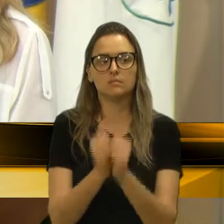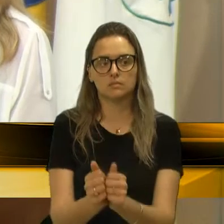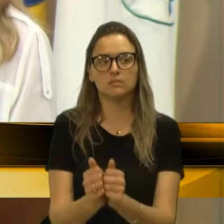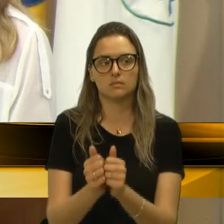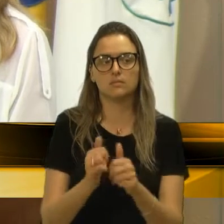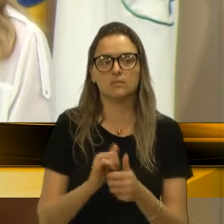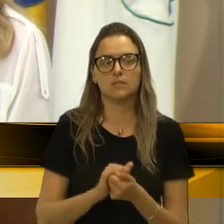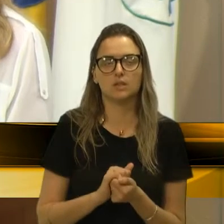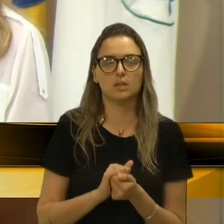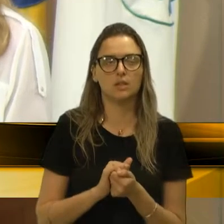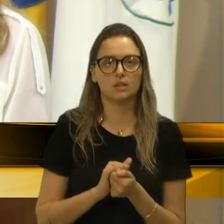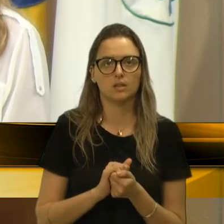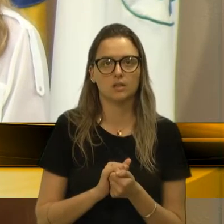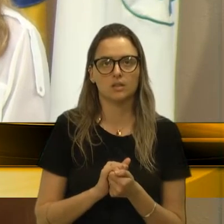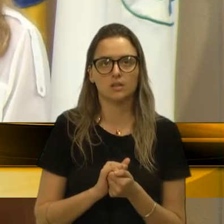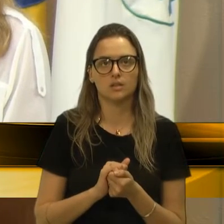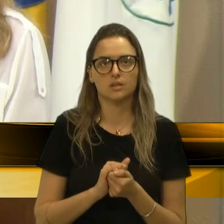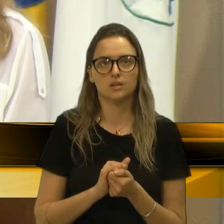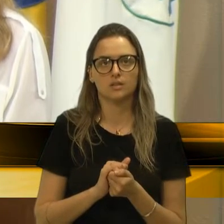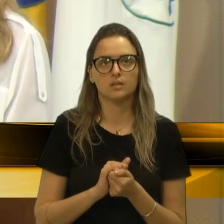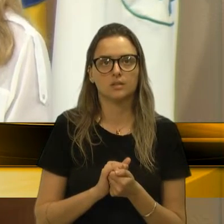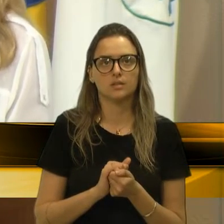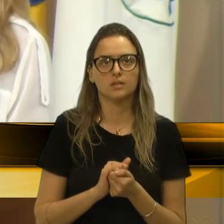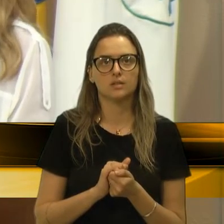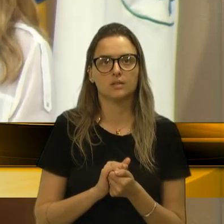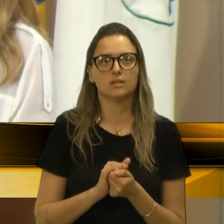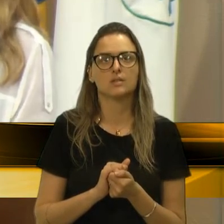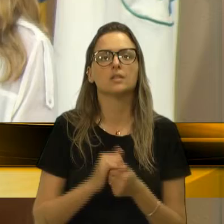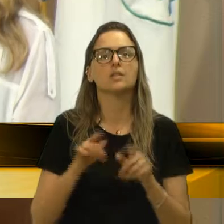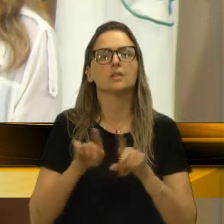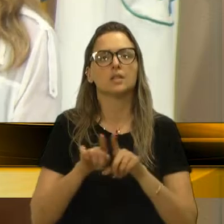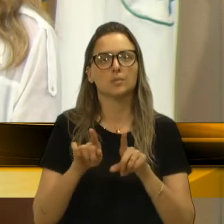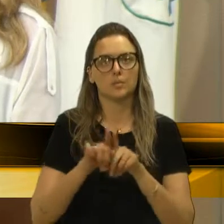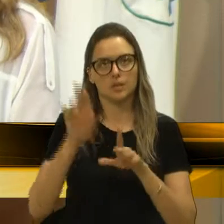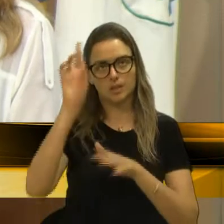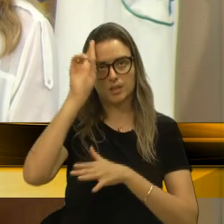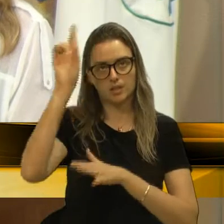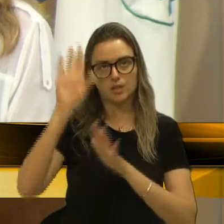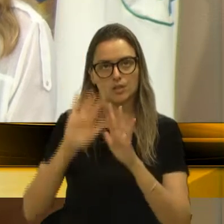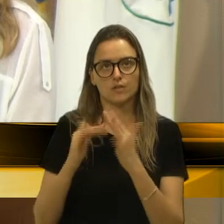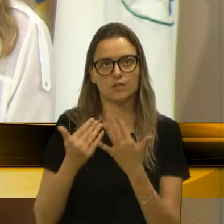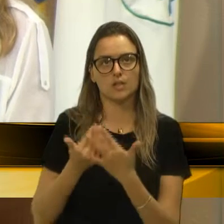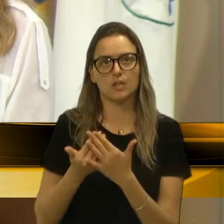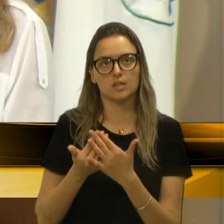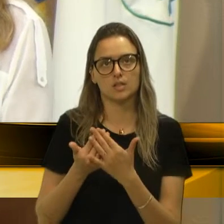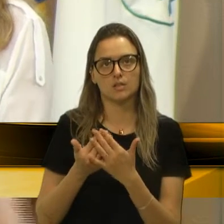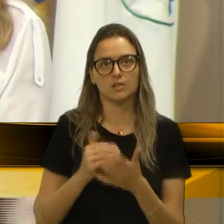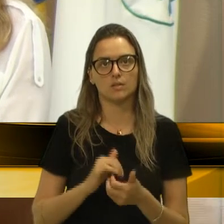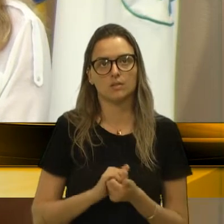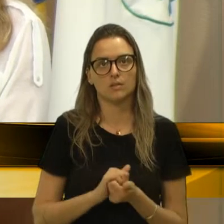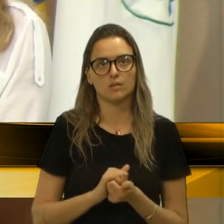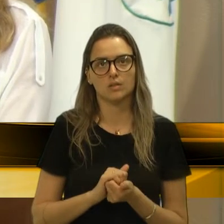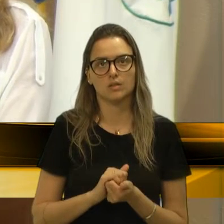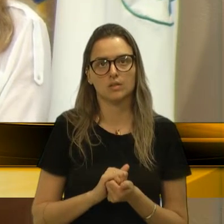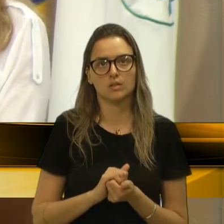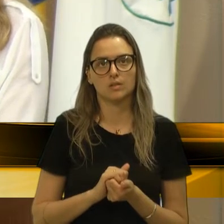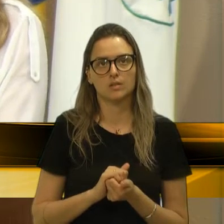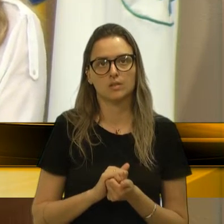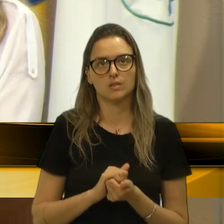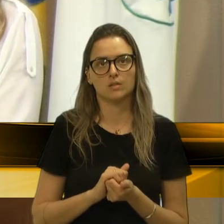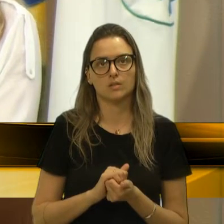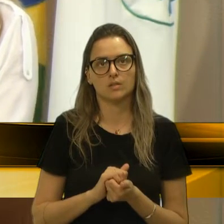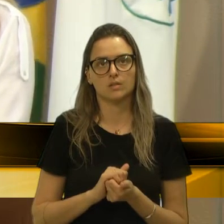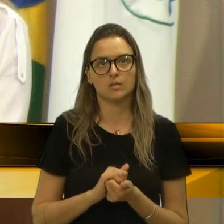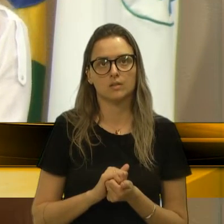a Viviane de Valle, e a diretora da escola e quatro professoras. Esta escola,